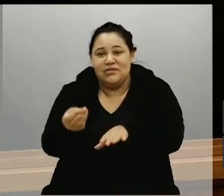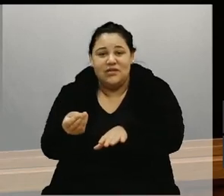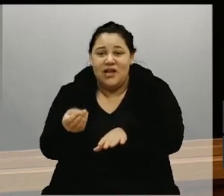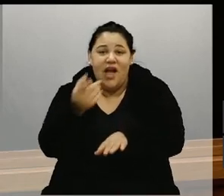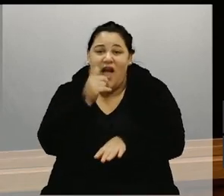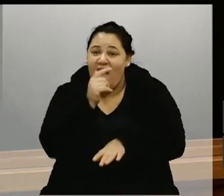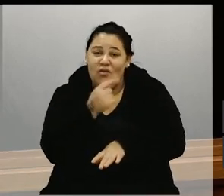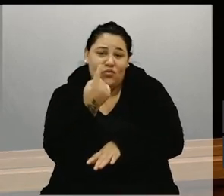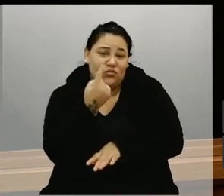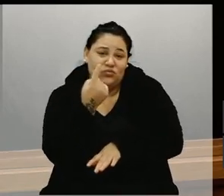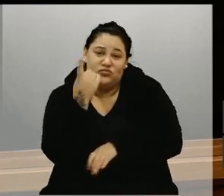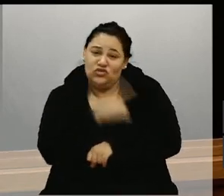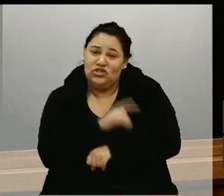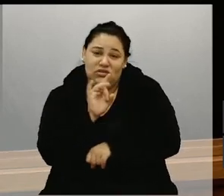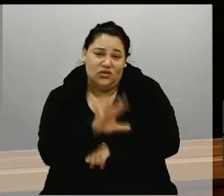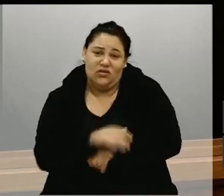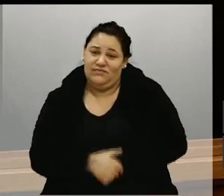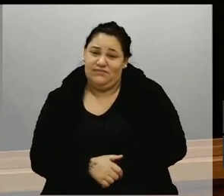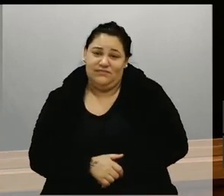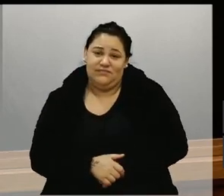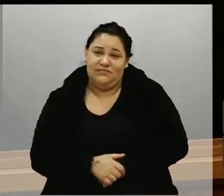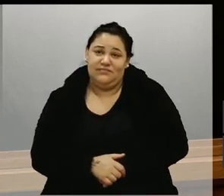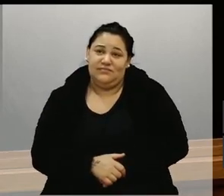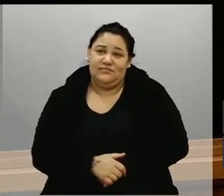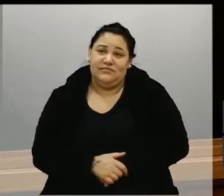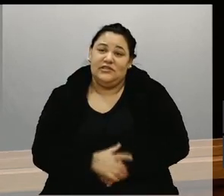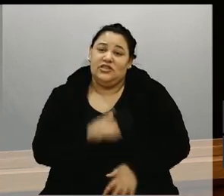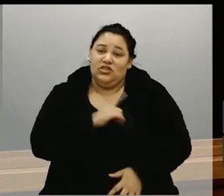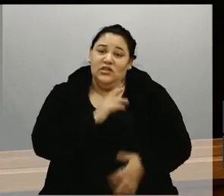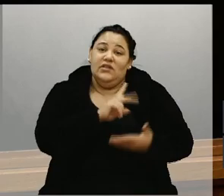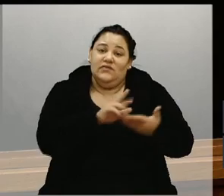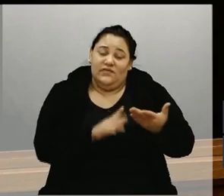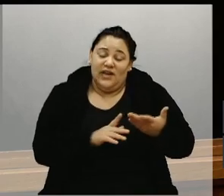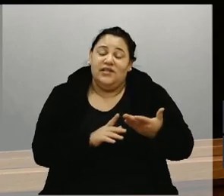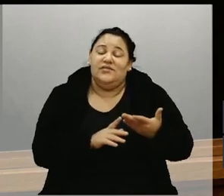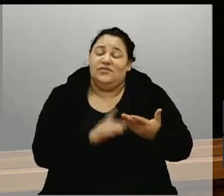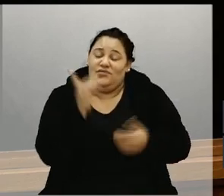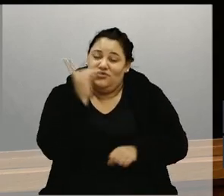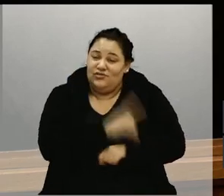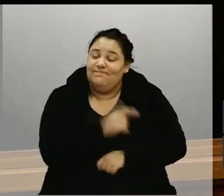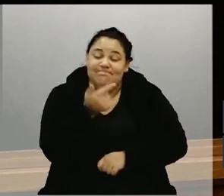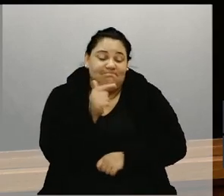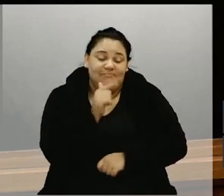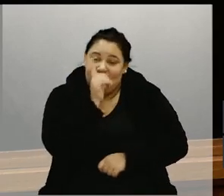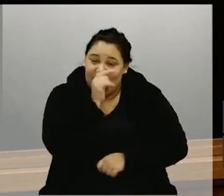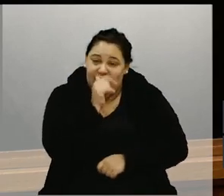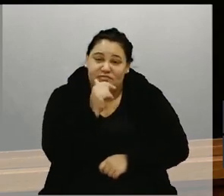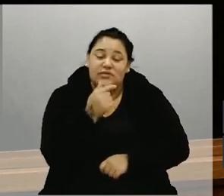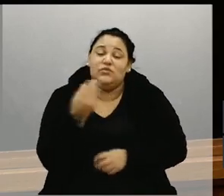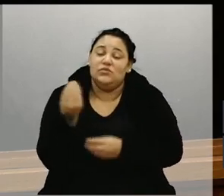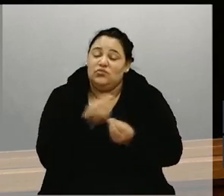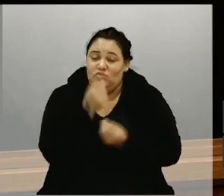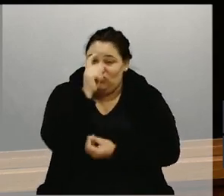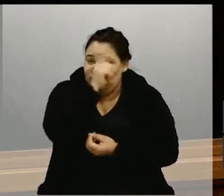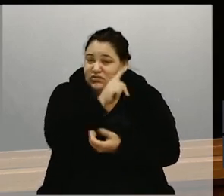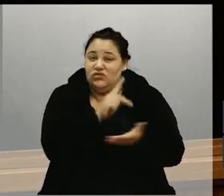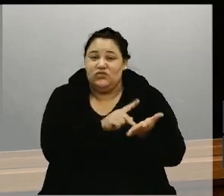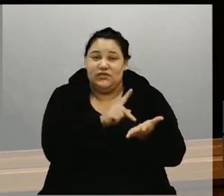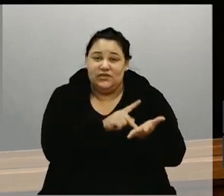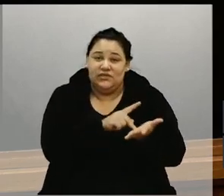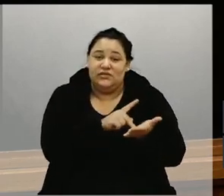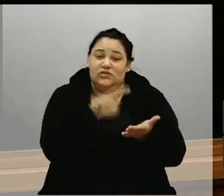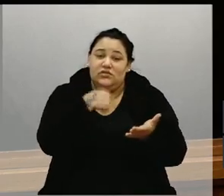e ali em alguns momentos nós tivemos vários dias sem água, então é uma situação muito difícil, nós estamos